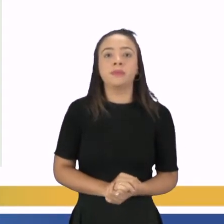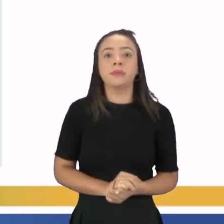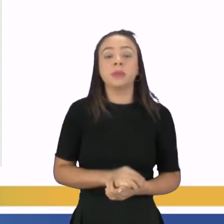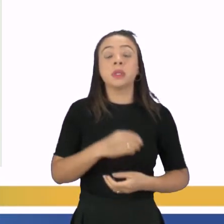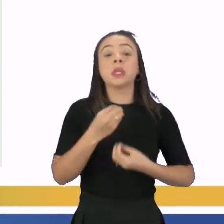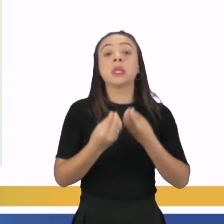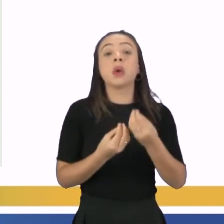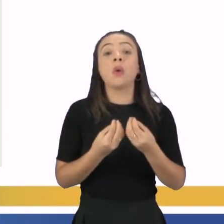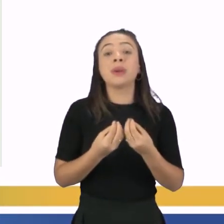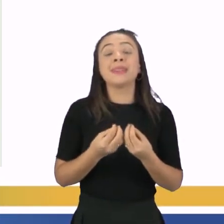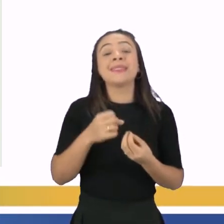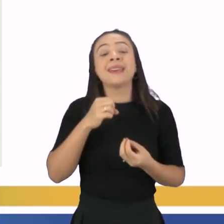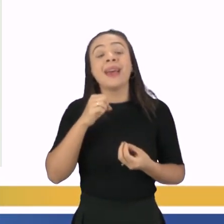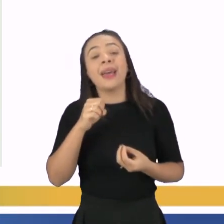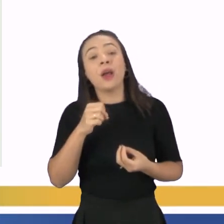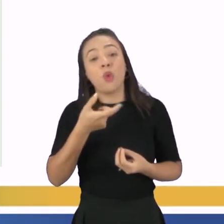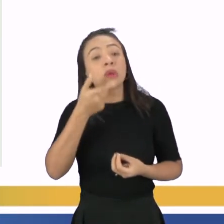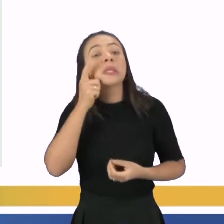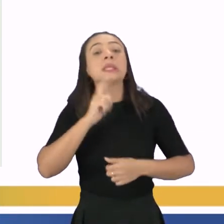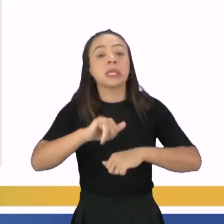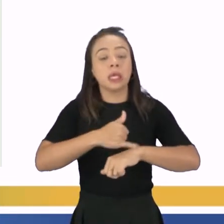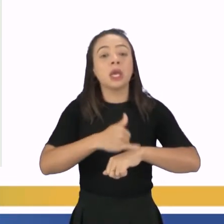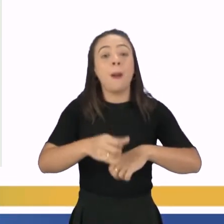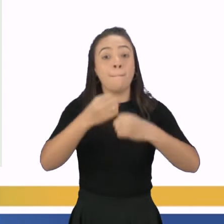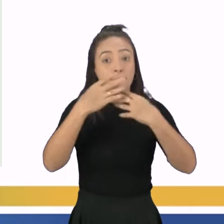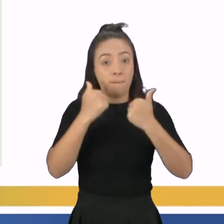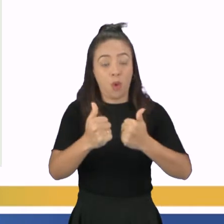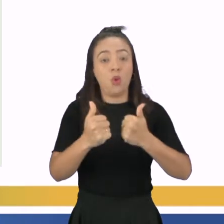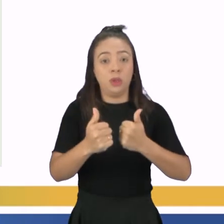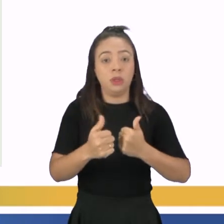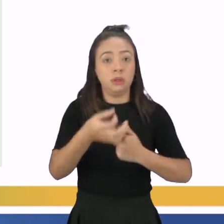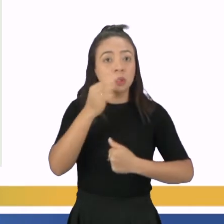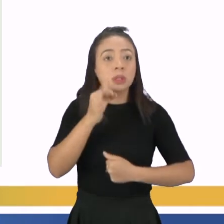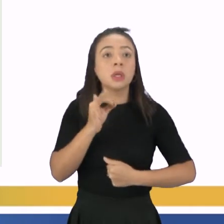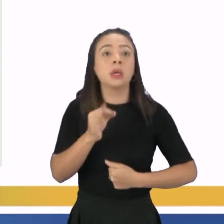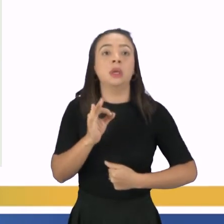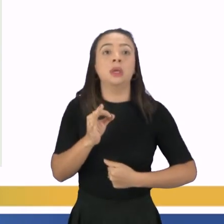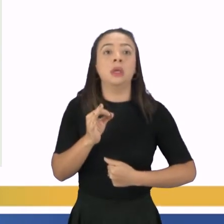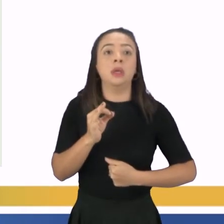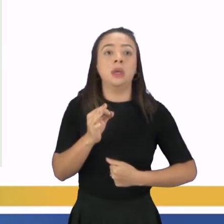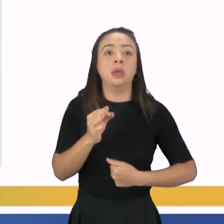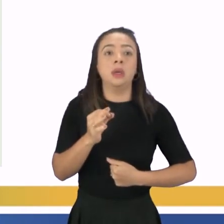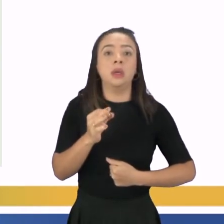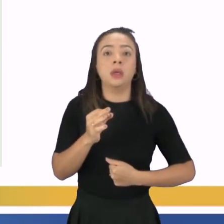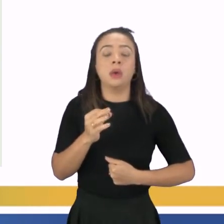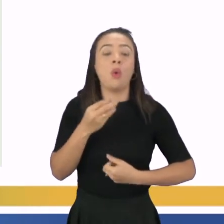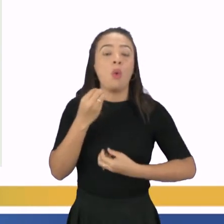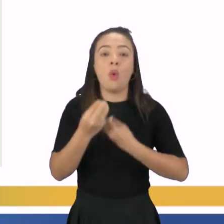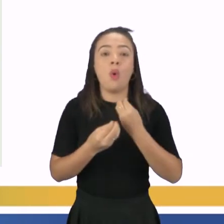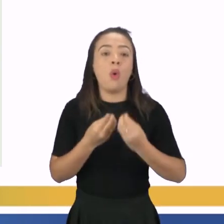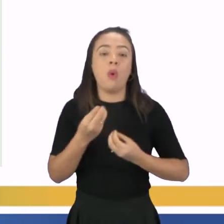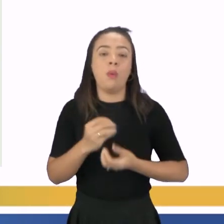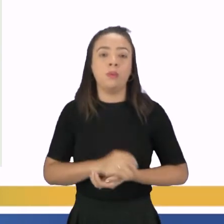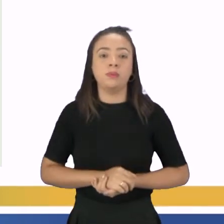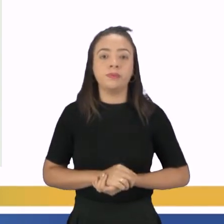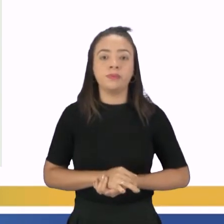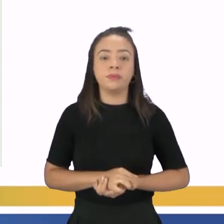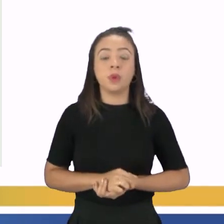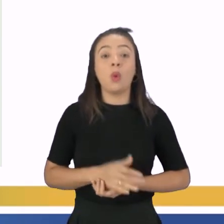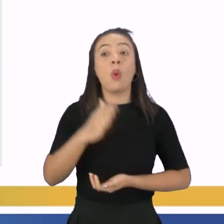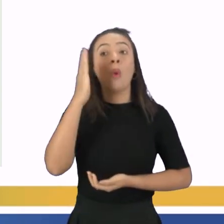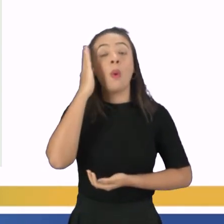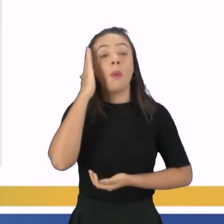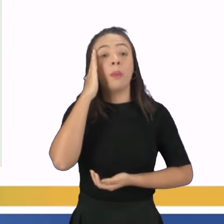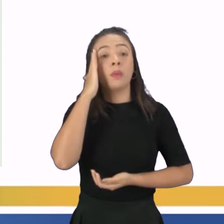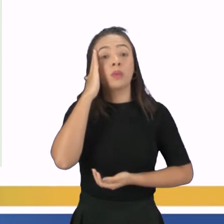Então, é o que promove a eficácia da vasectomia como método anticoncepcional, tá? Entendendo o caminho